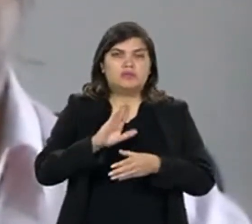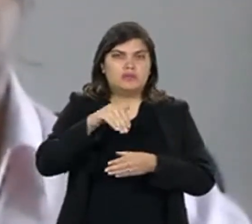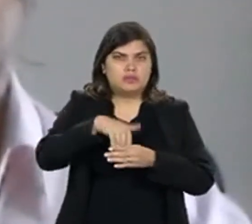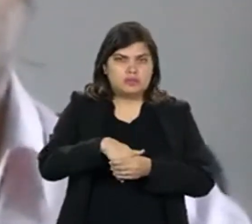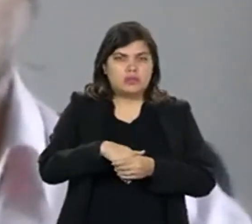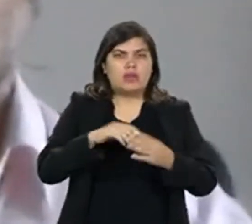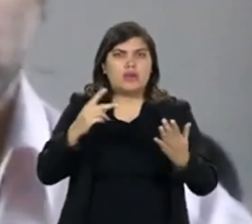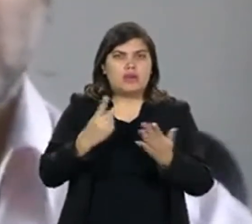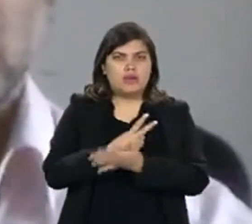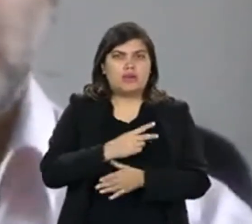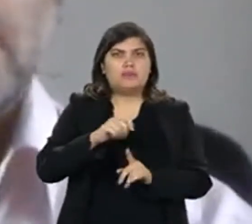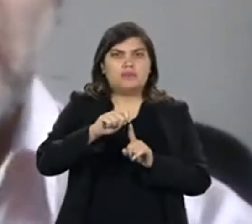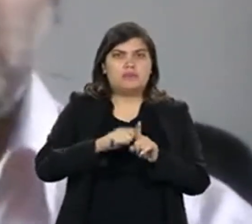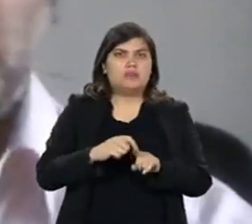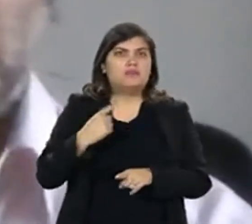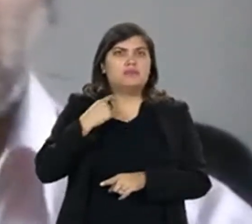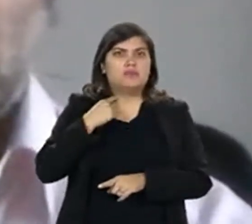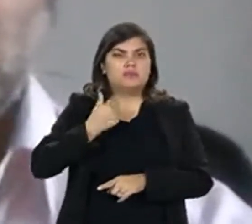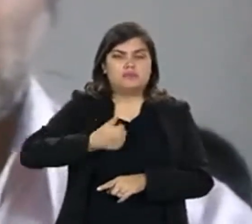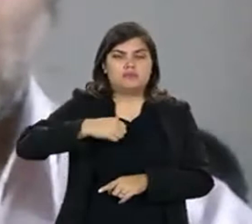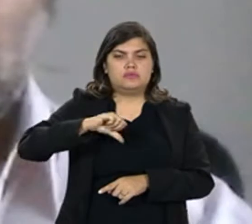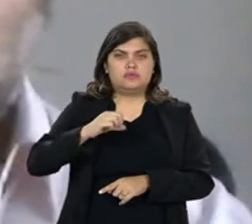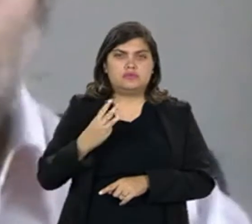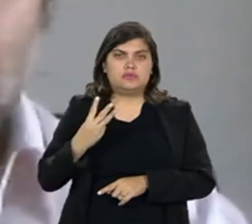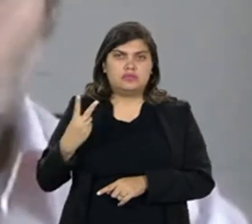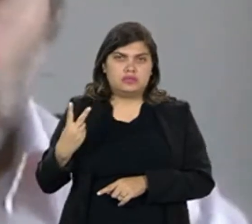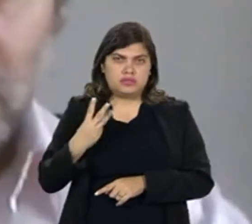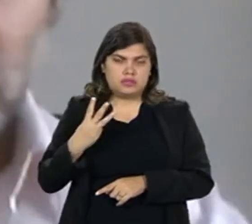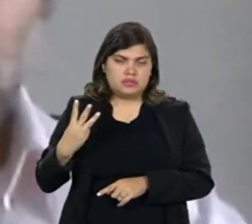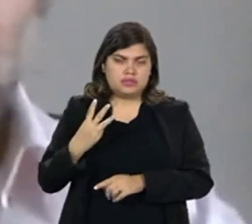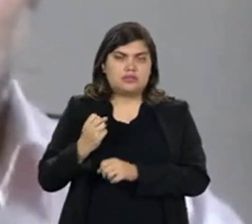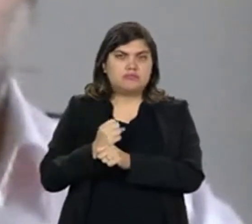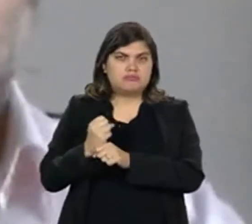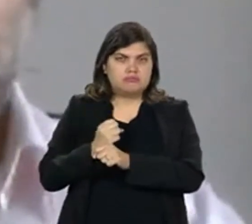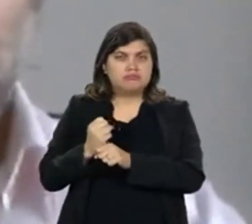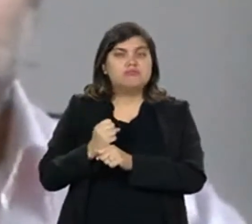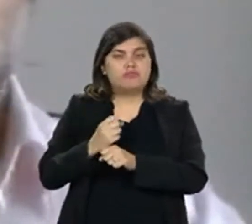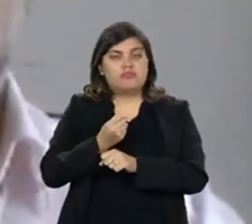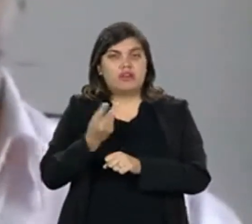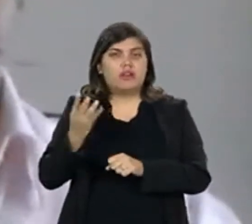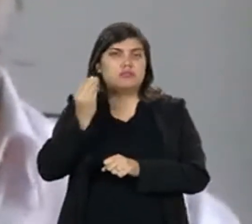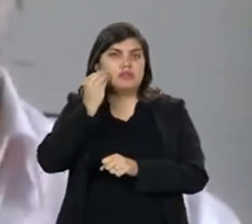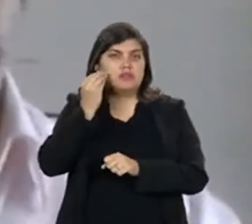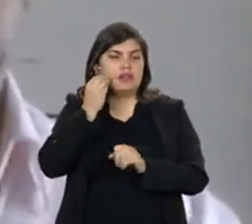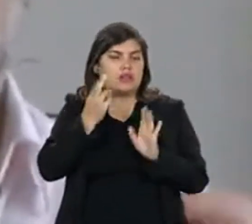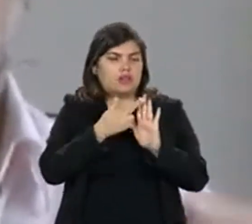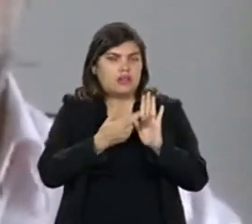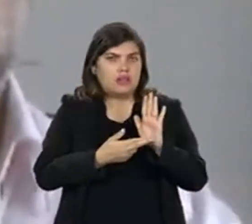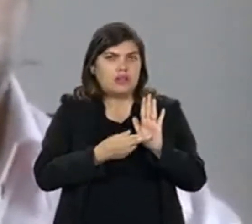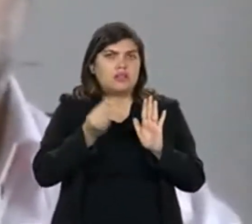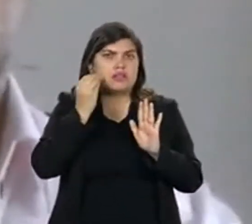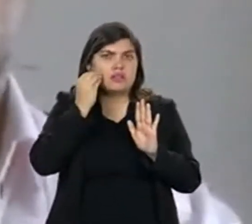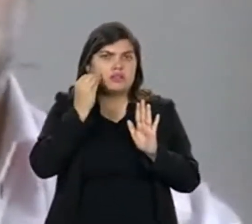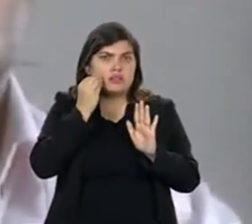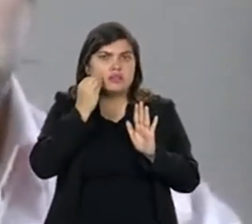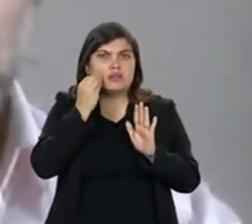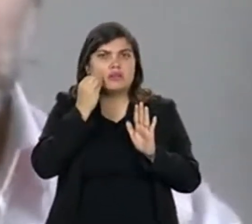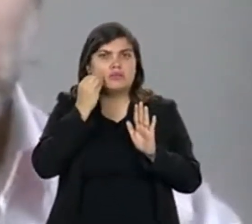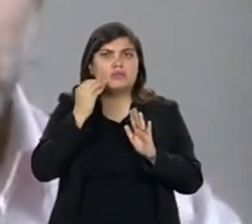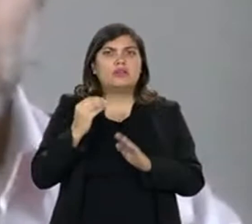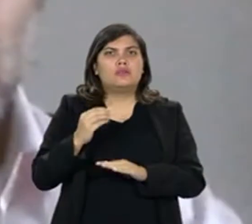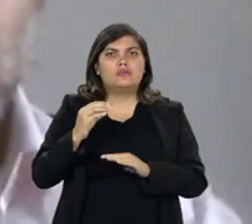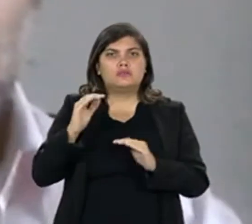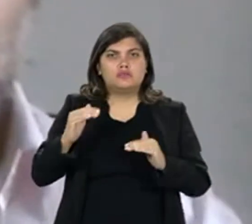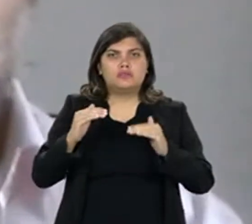daquelas eleições, que aconteceram em maio de 1933, várias normativas e regulamentações foram adotadas por parte